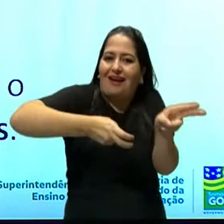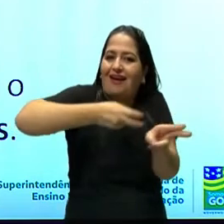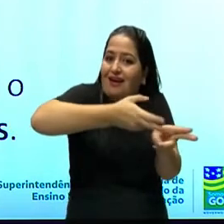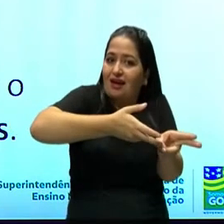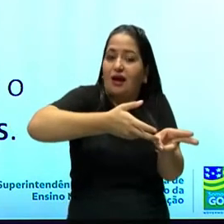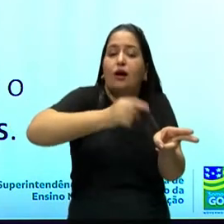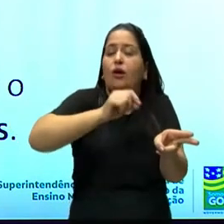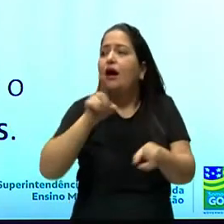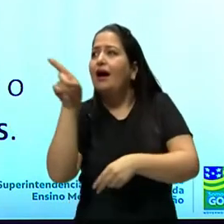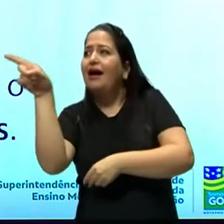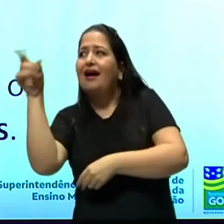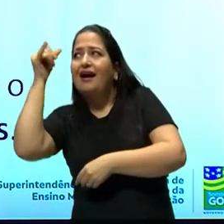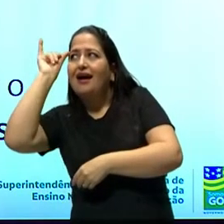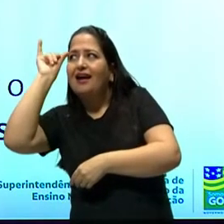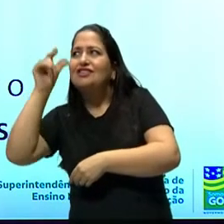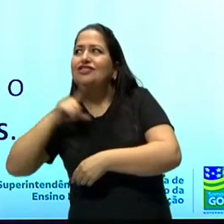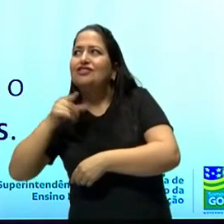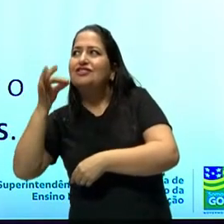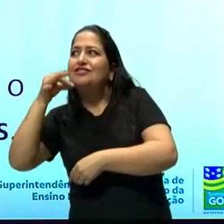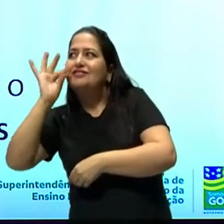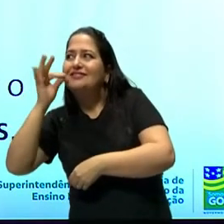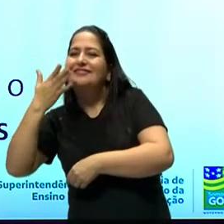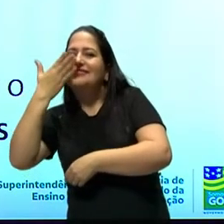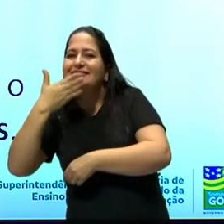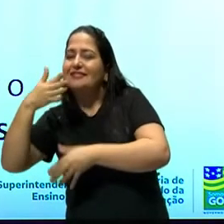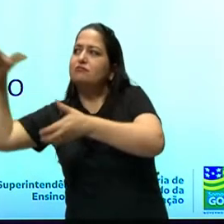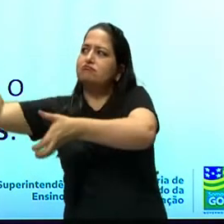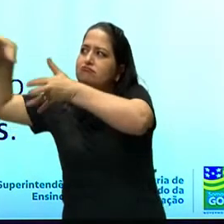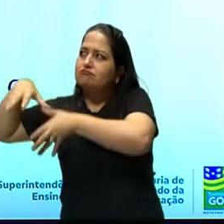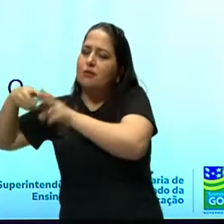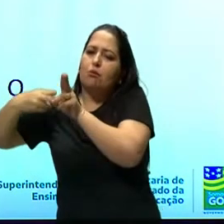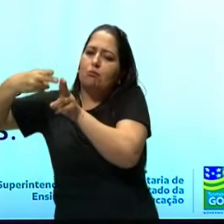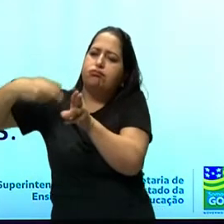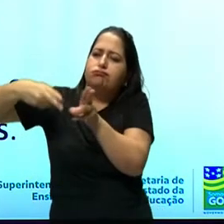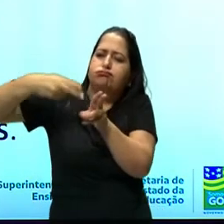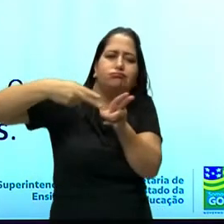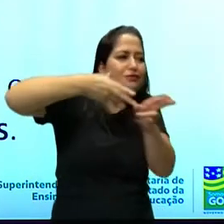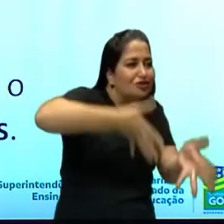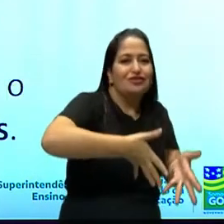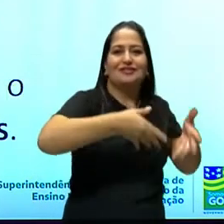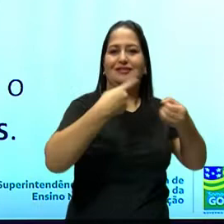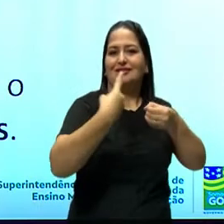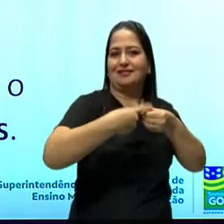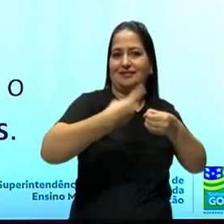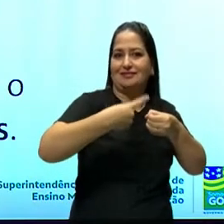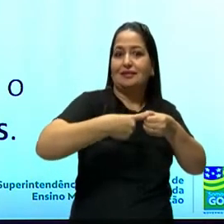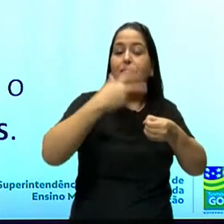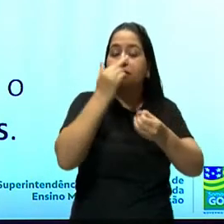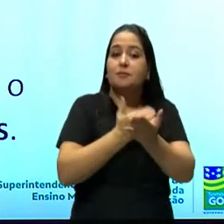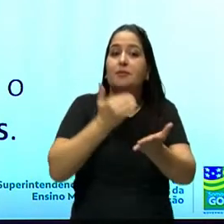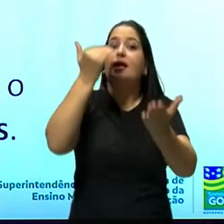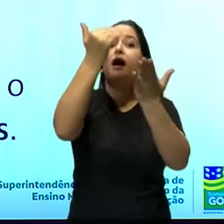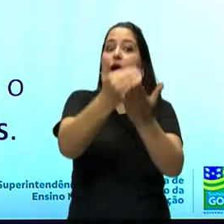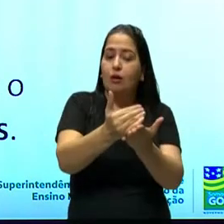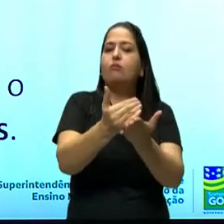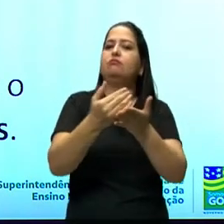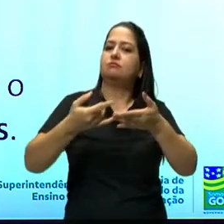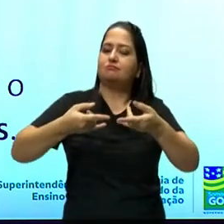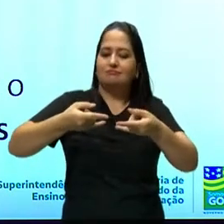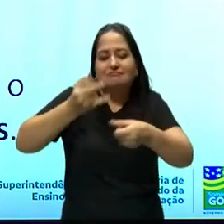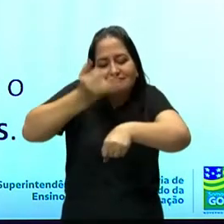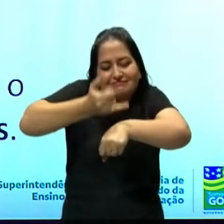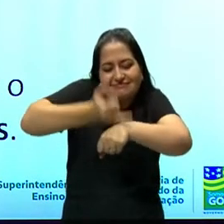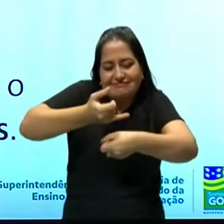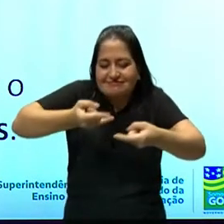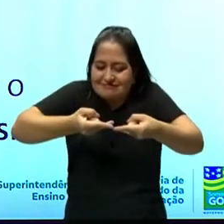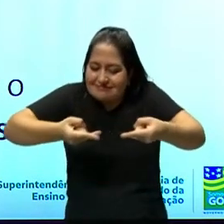o café e o açúcar. Então, também existe um aumento grande desse transporte dessas estradas de ferro.